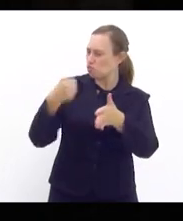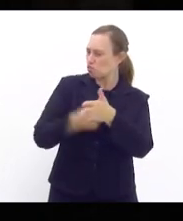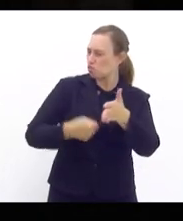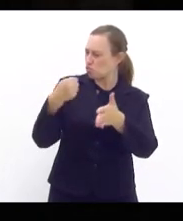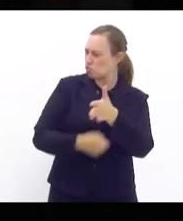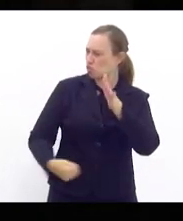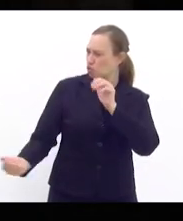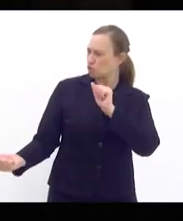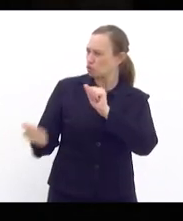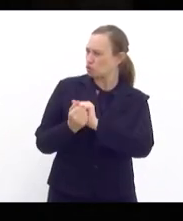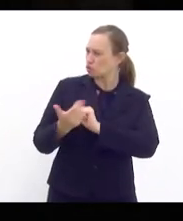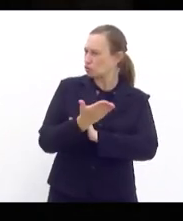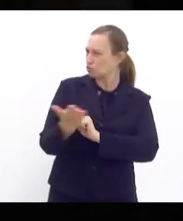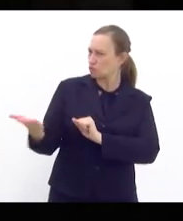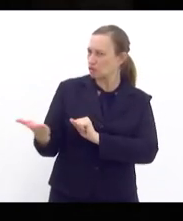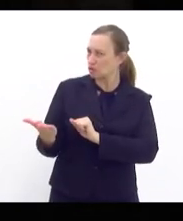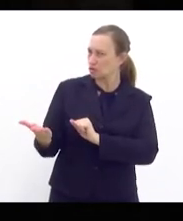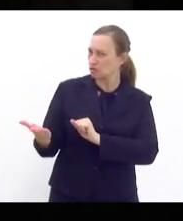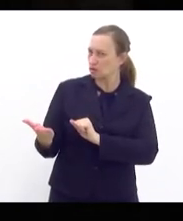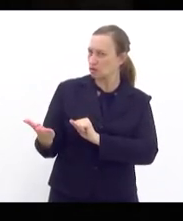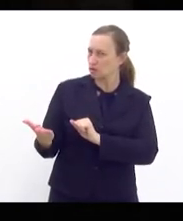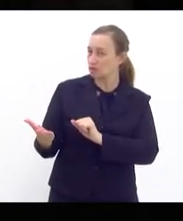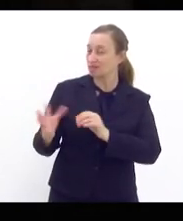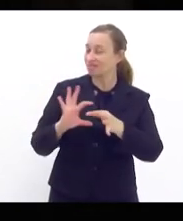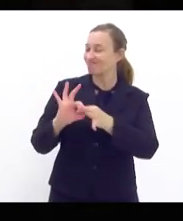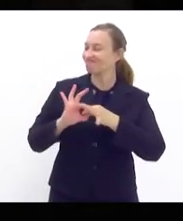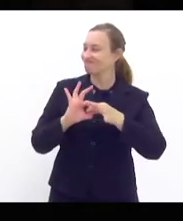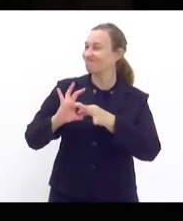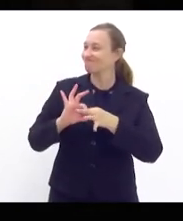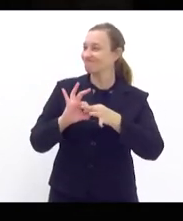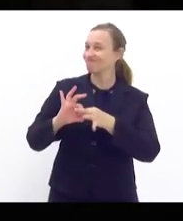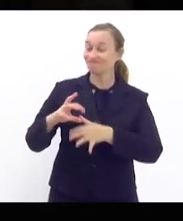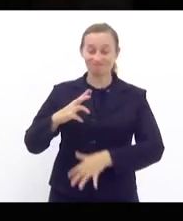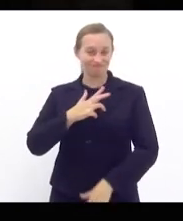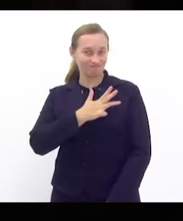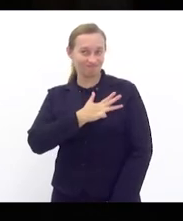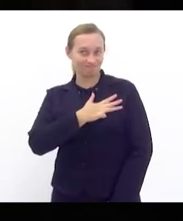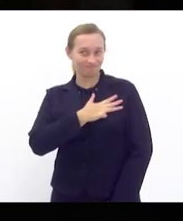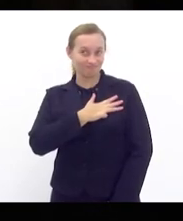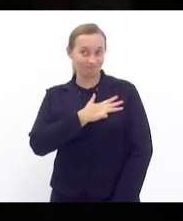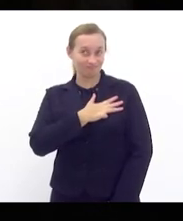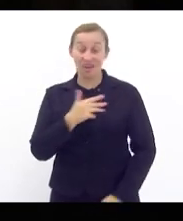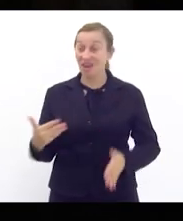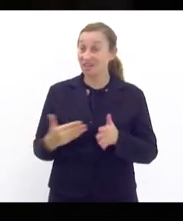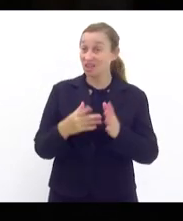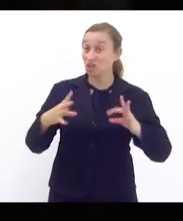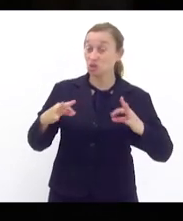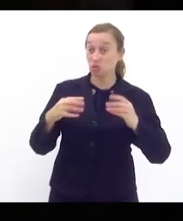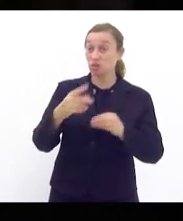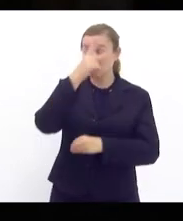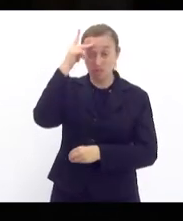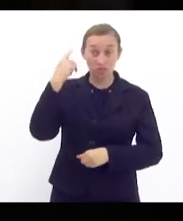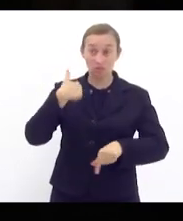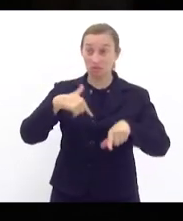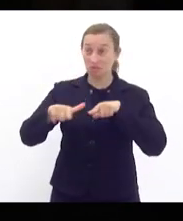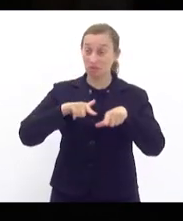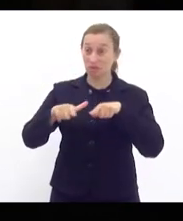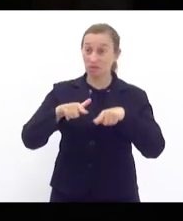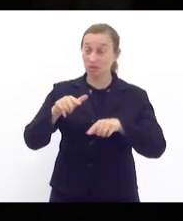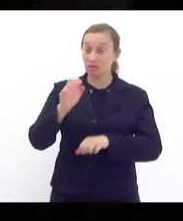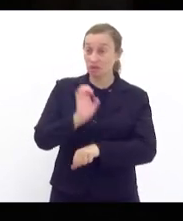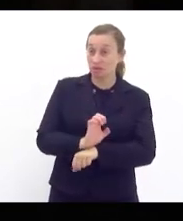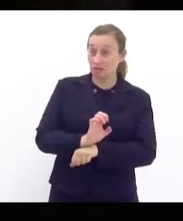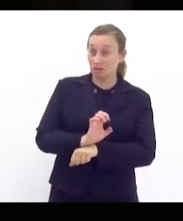ao lado de vocês em plena harmonia com o presidente Lula até que todos os trabalhadores desse